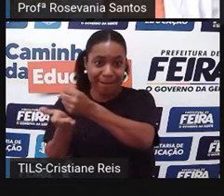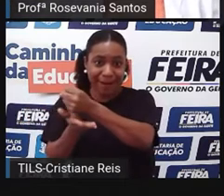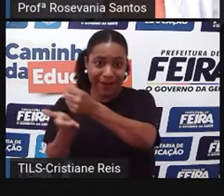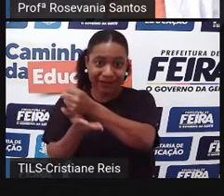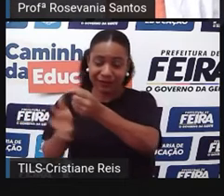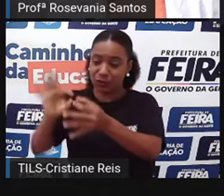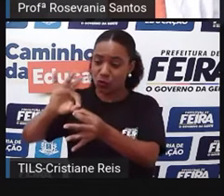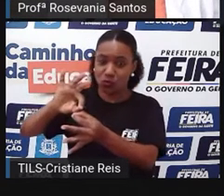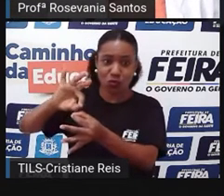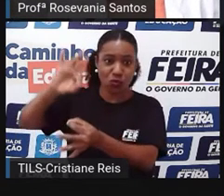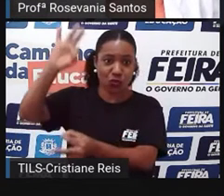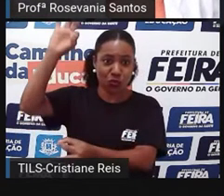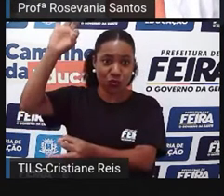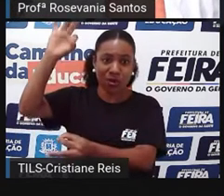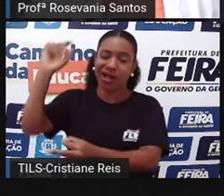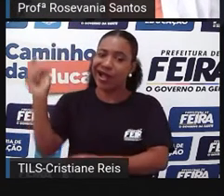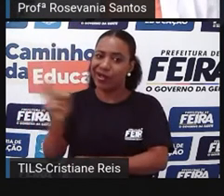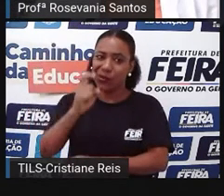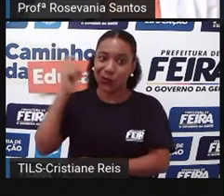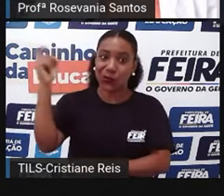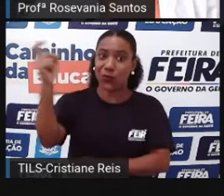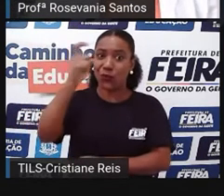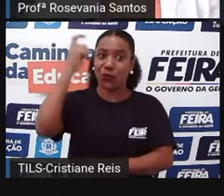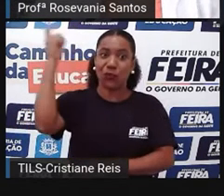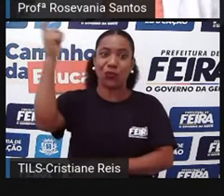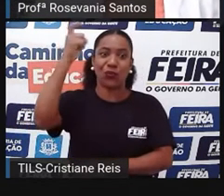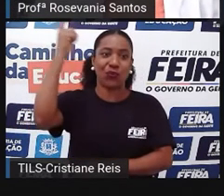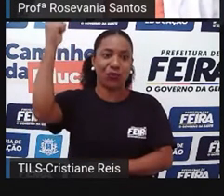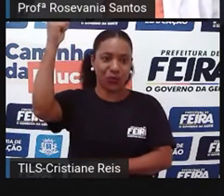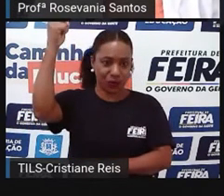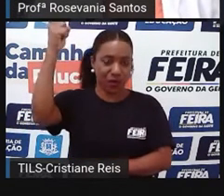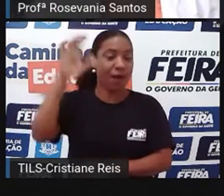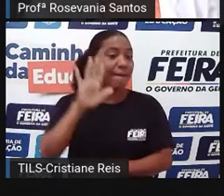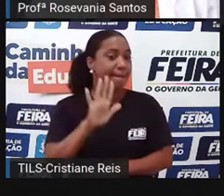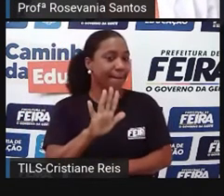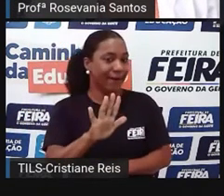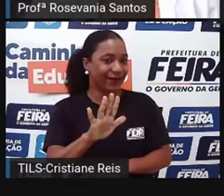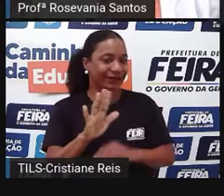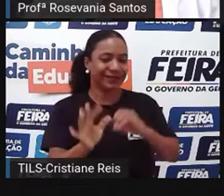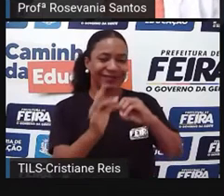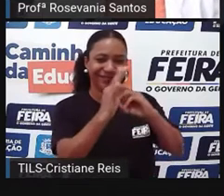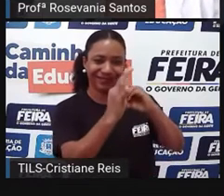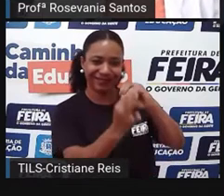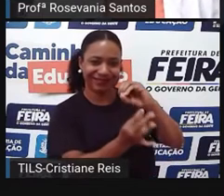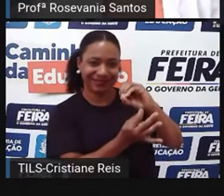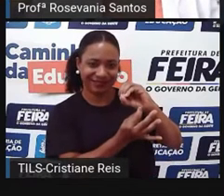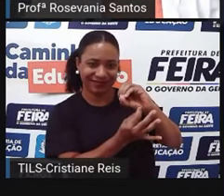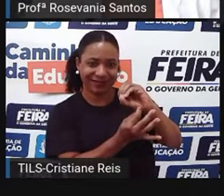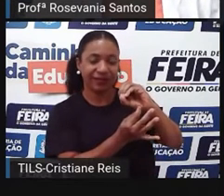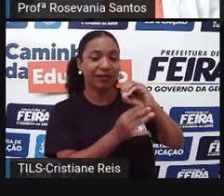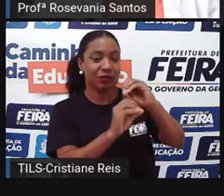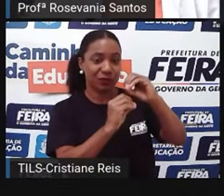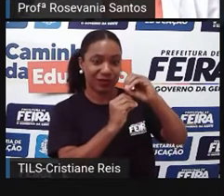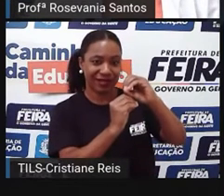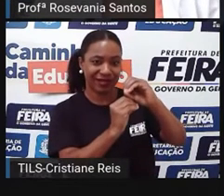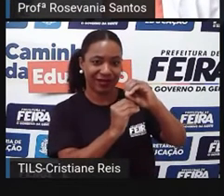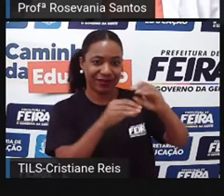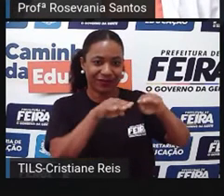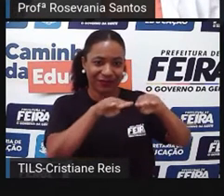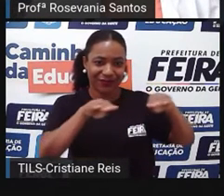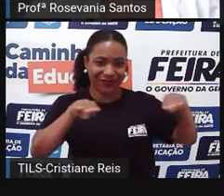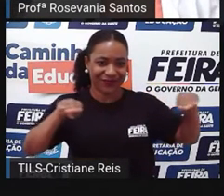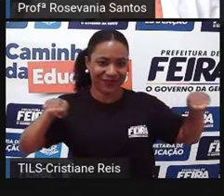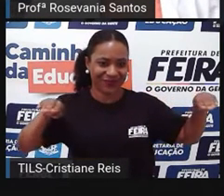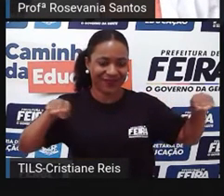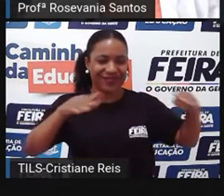E tudo que tá acima dele, você dá pra medir a partir daquele zero. Ou pra cima ou pra baixo, você mede a partir dali.